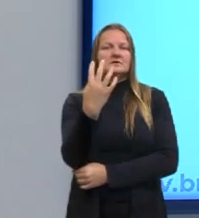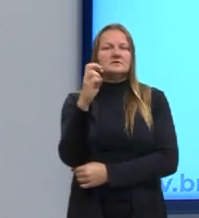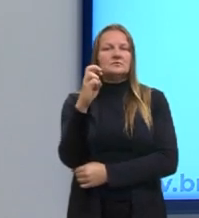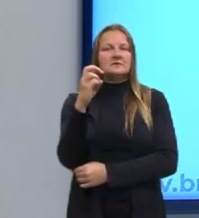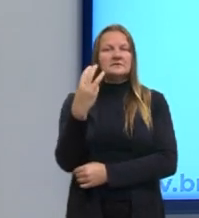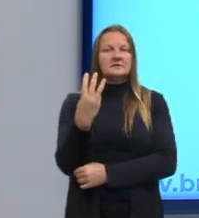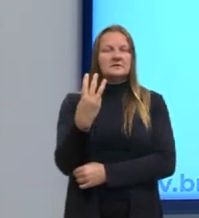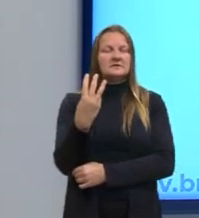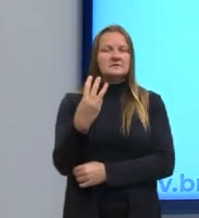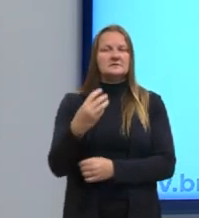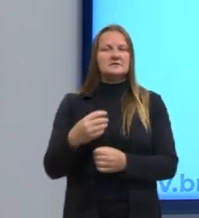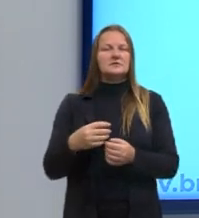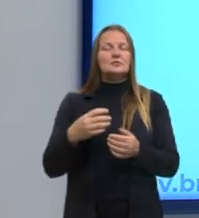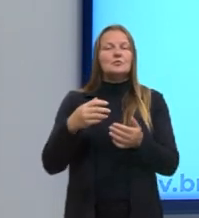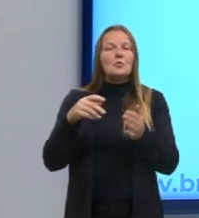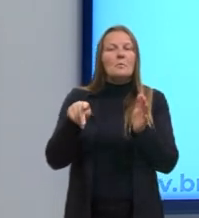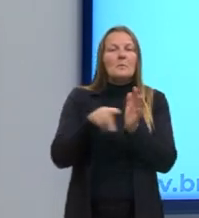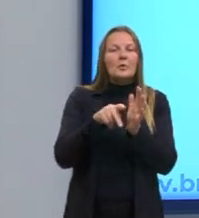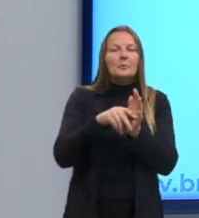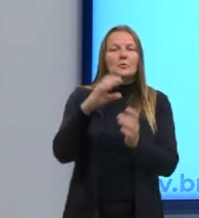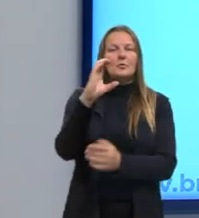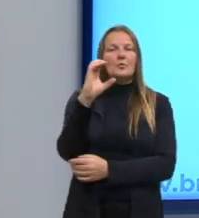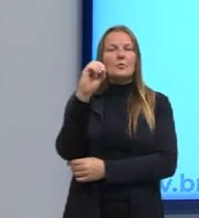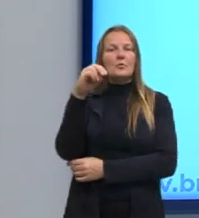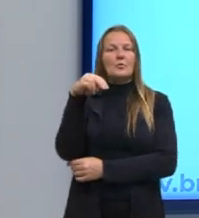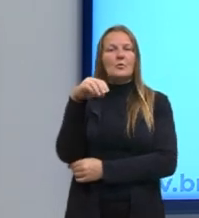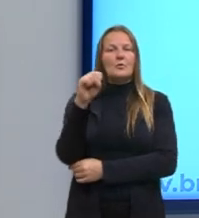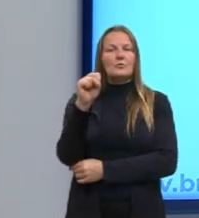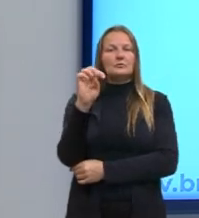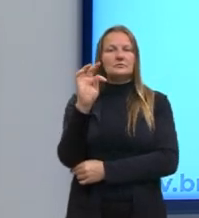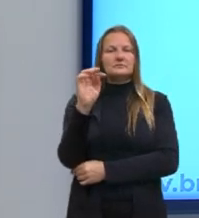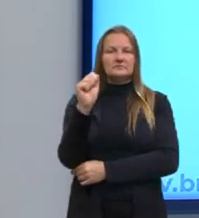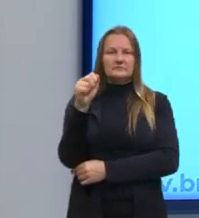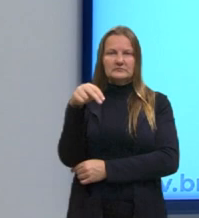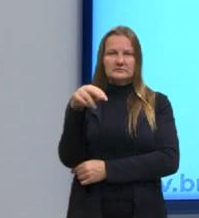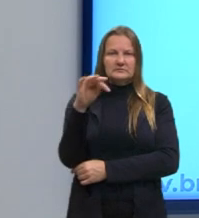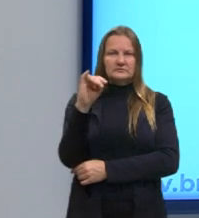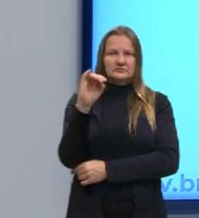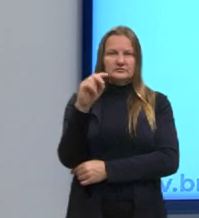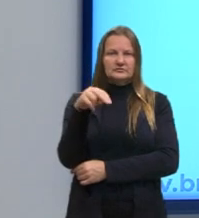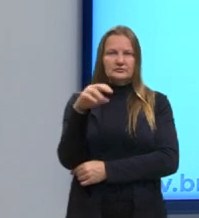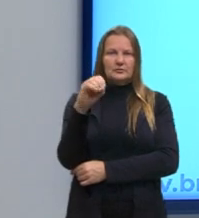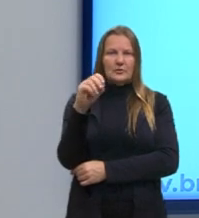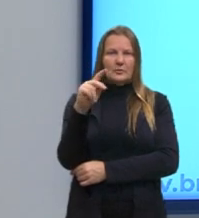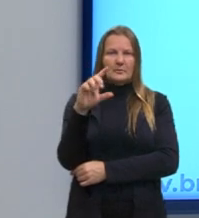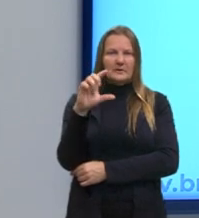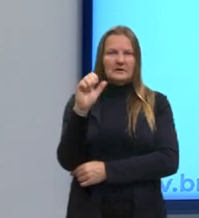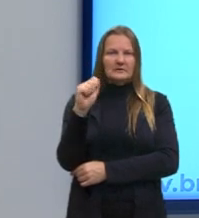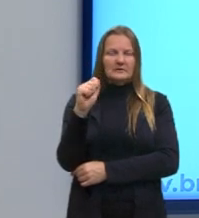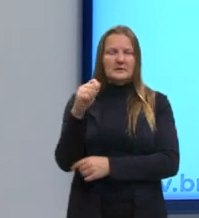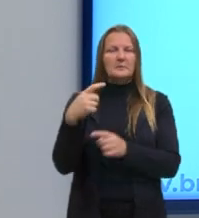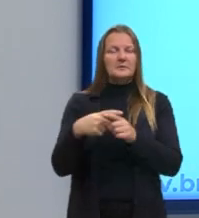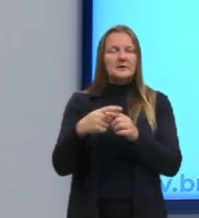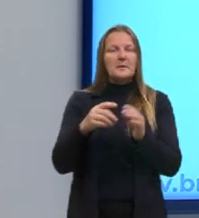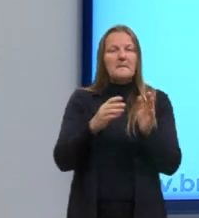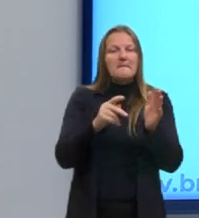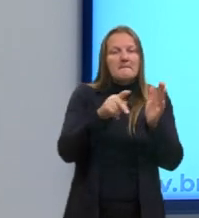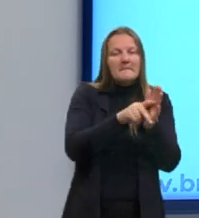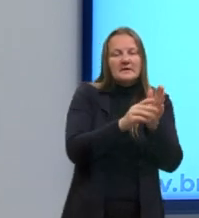1453, tomada de Constantinopla. Guarda essa data aí, que é o período mais ou menos que se refere ao período da modernidade.